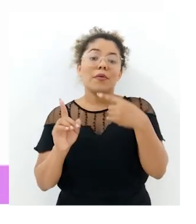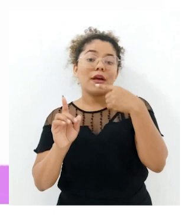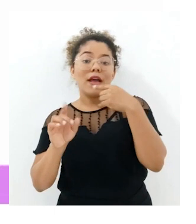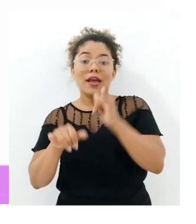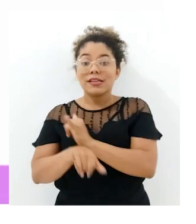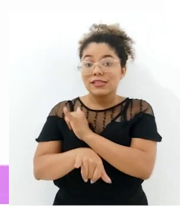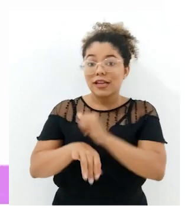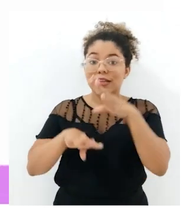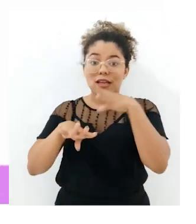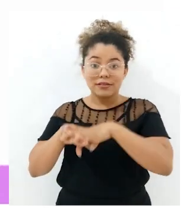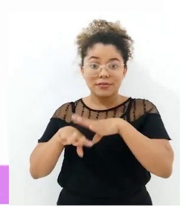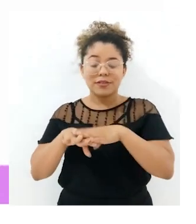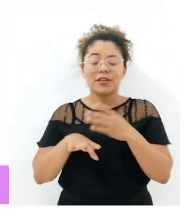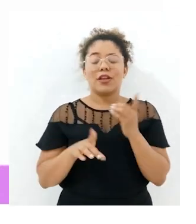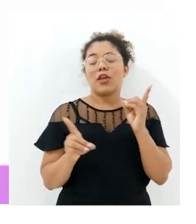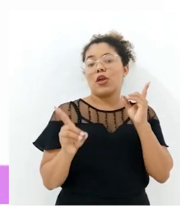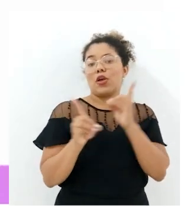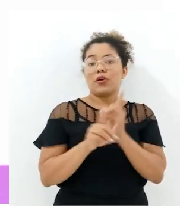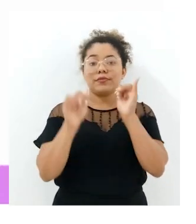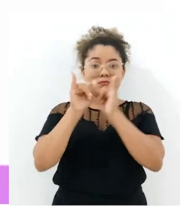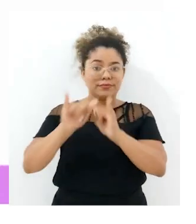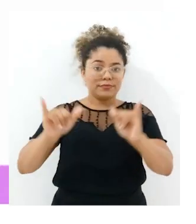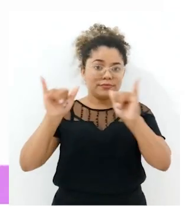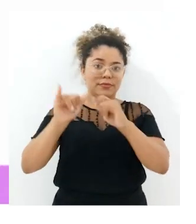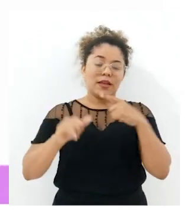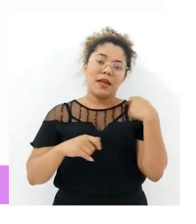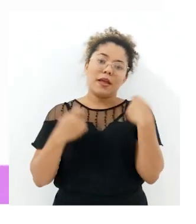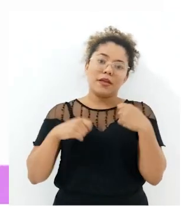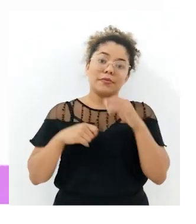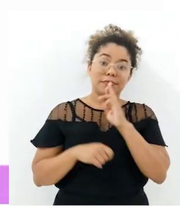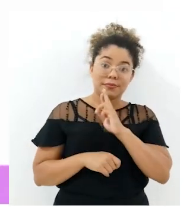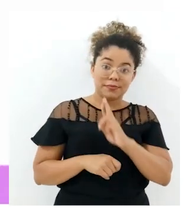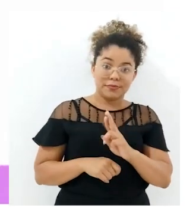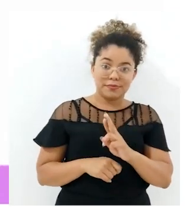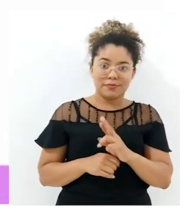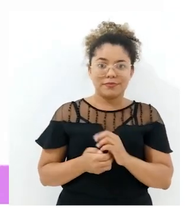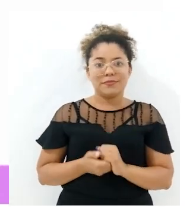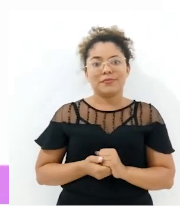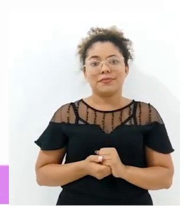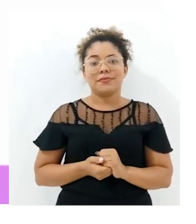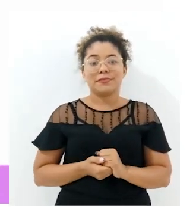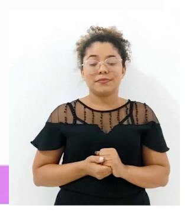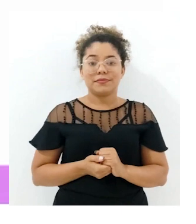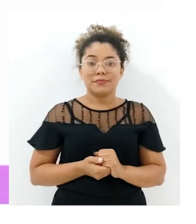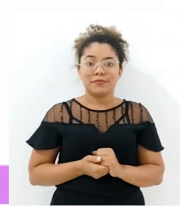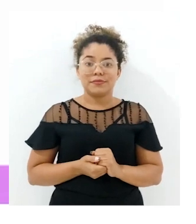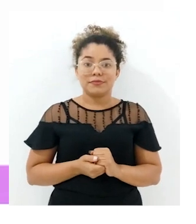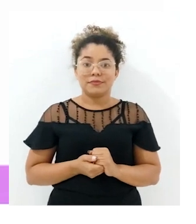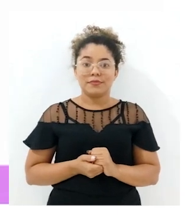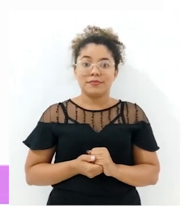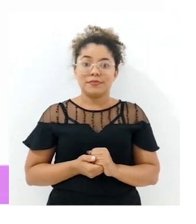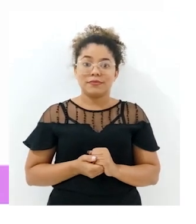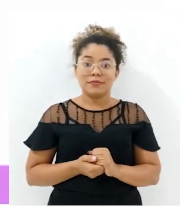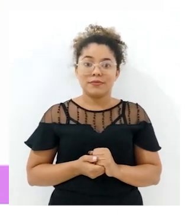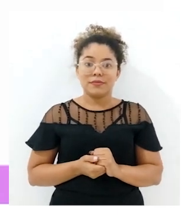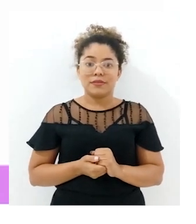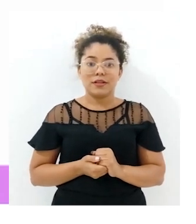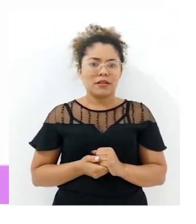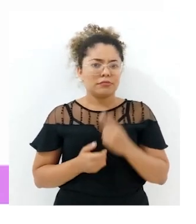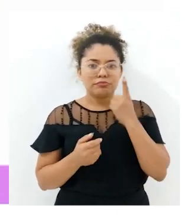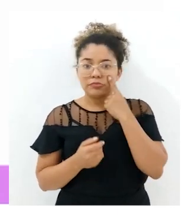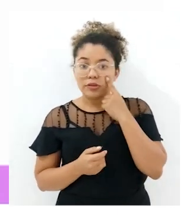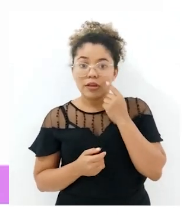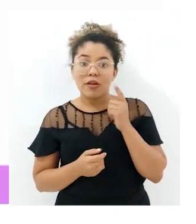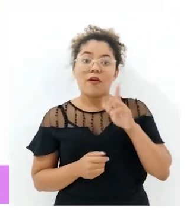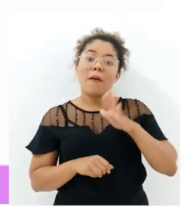localizar os dados que vão ser necessários para a resolução, tá bom? Para realizar o cálculo. Então, para não ficar nenhuma dúvida,